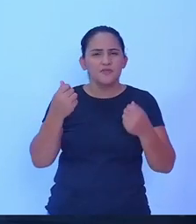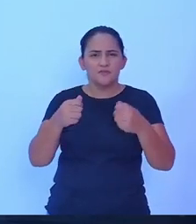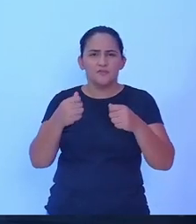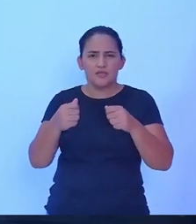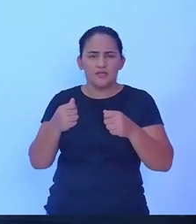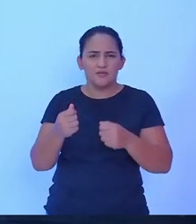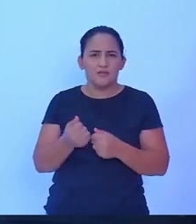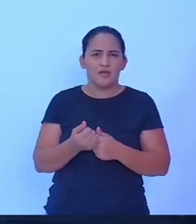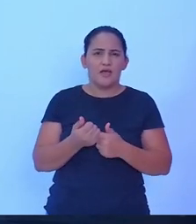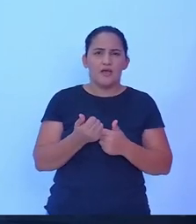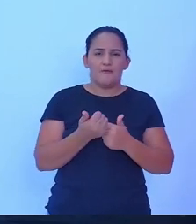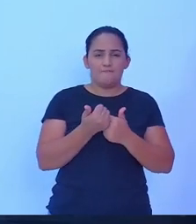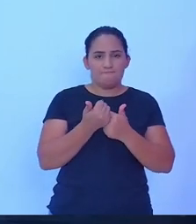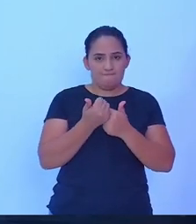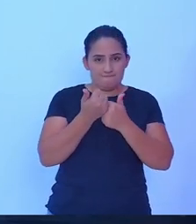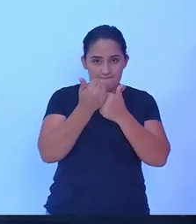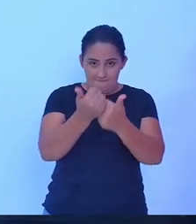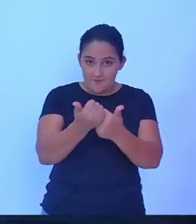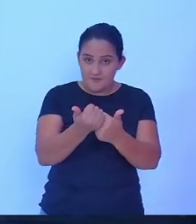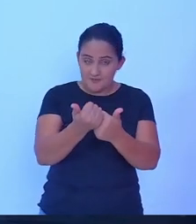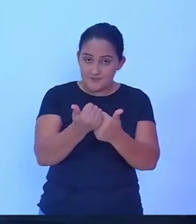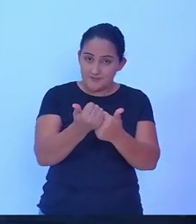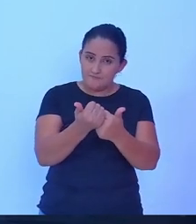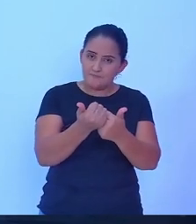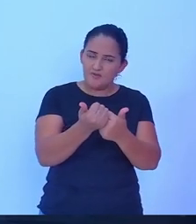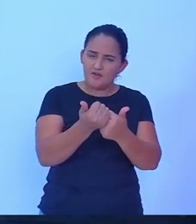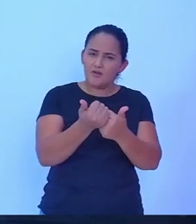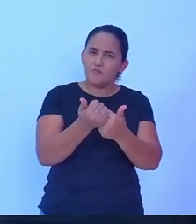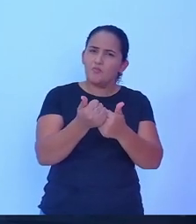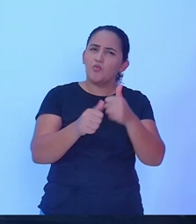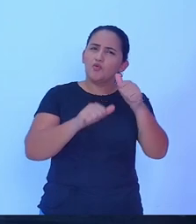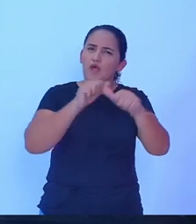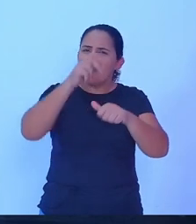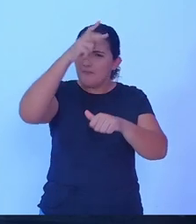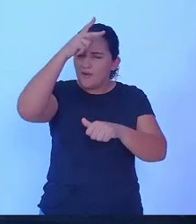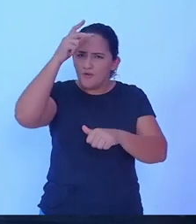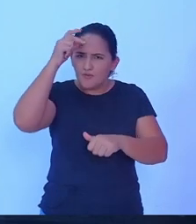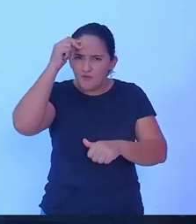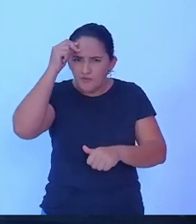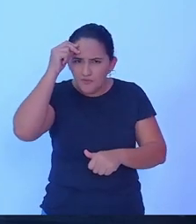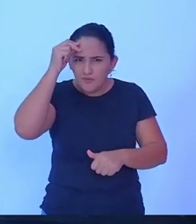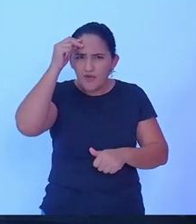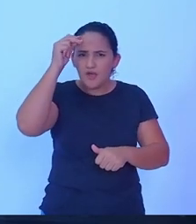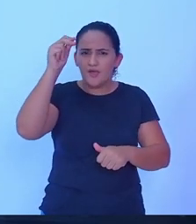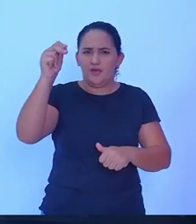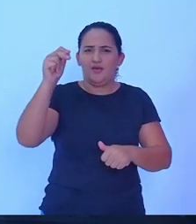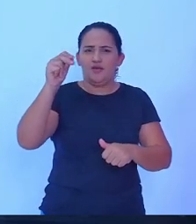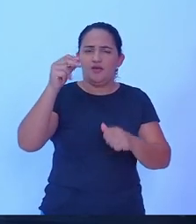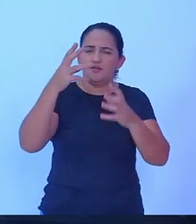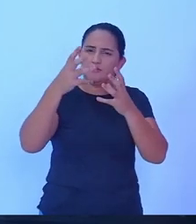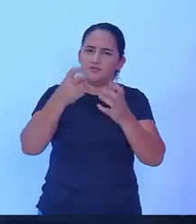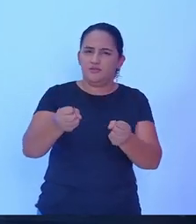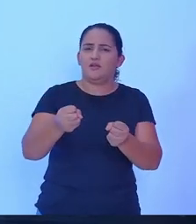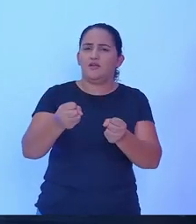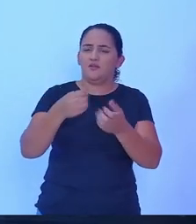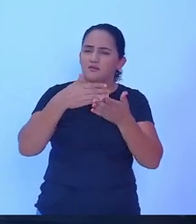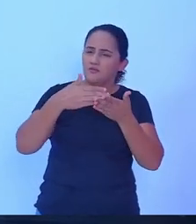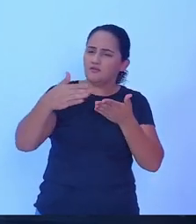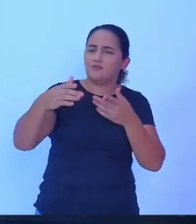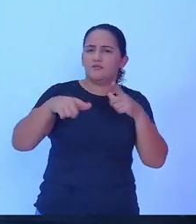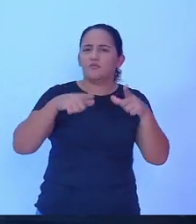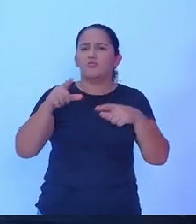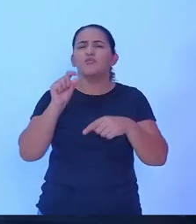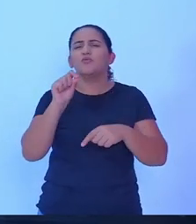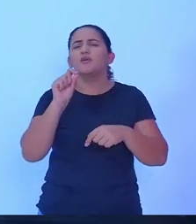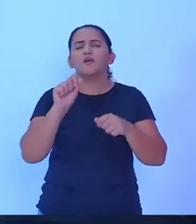município, a administração municipal como vice, tenhamos a oportunidade, demos a oportunidade da população saber o que a gente pode